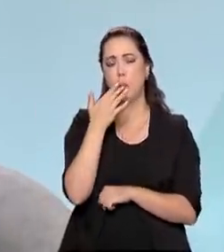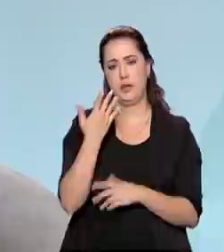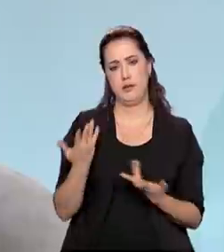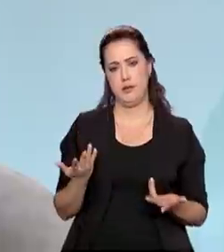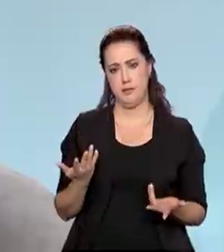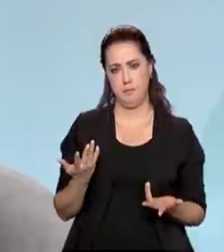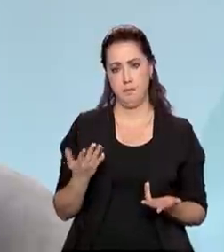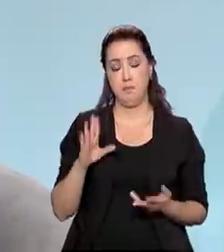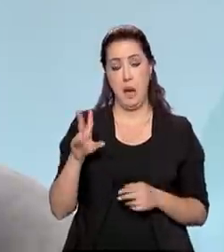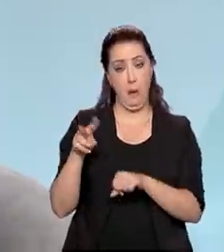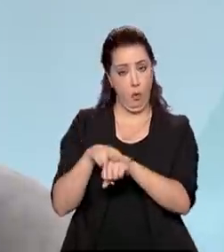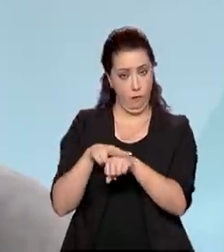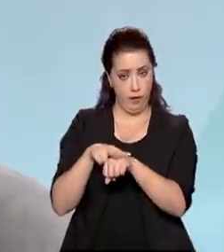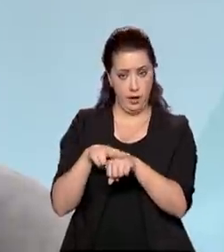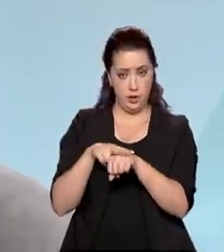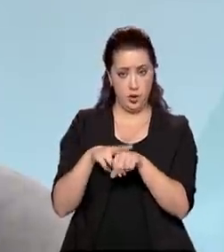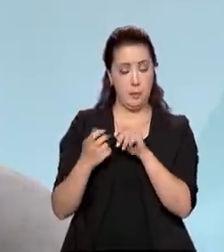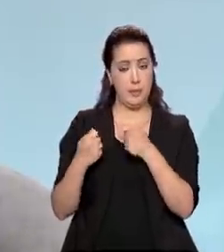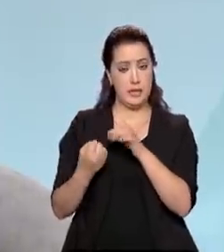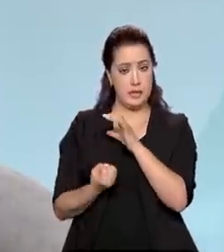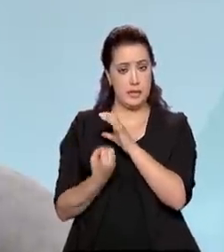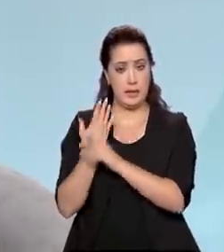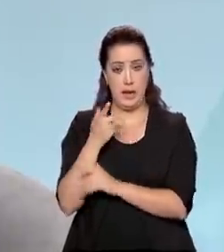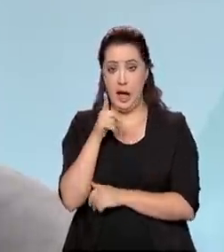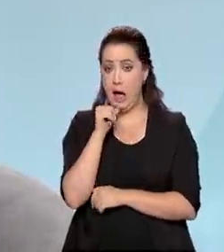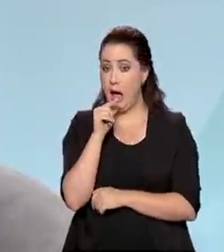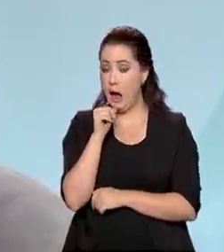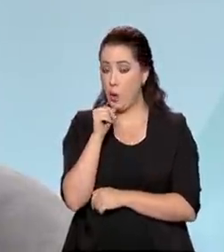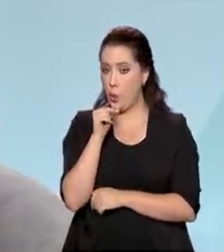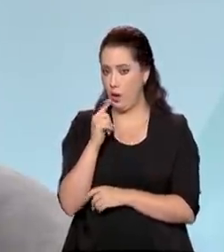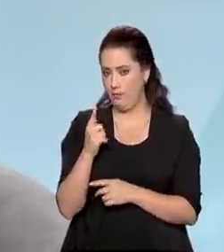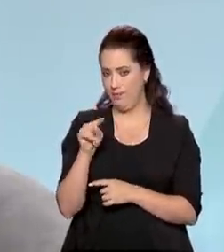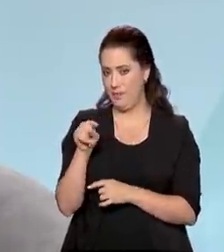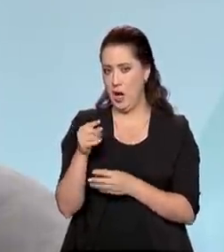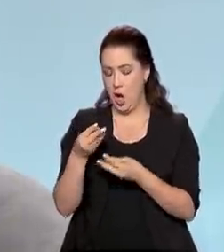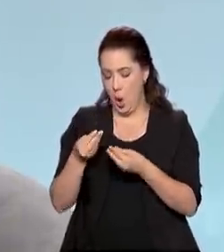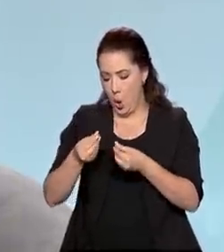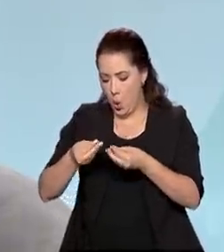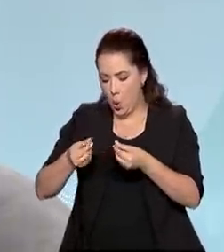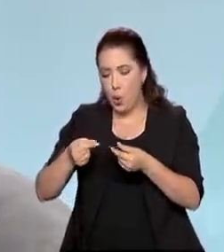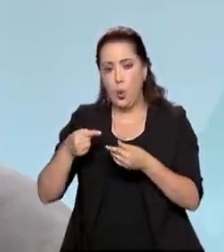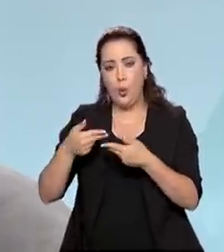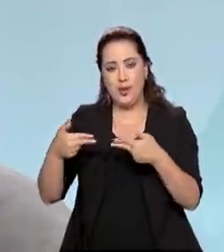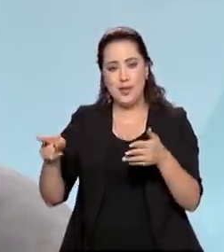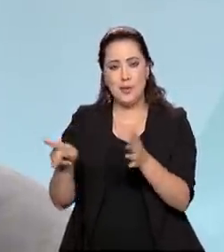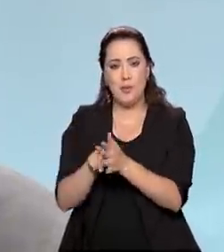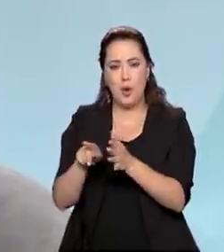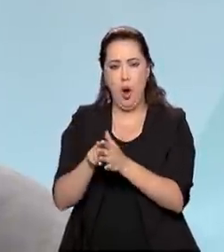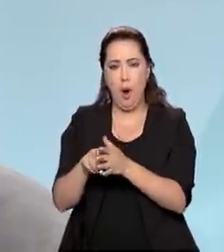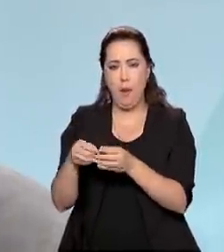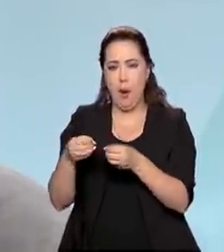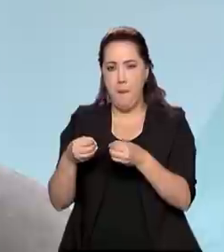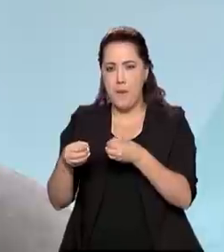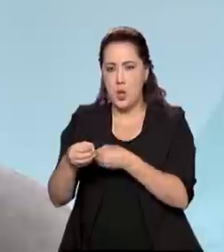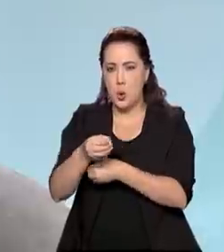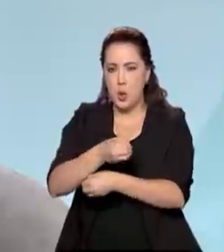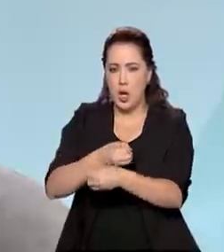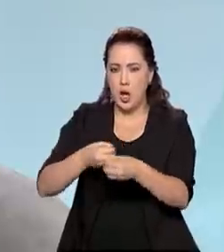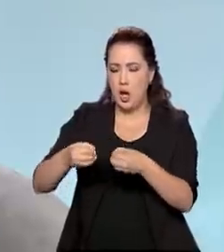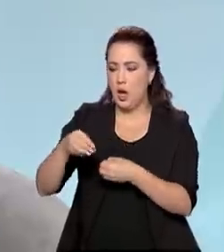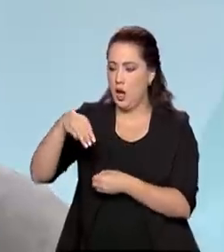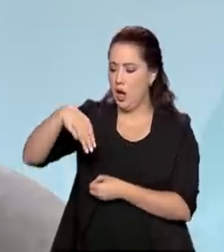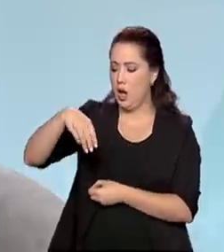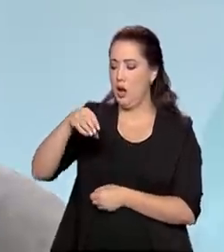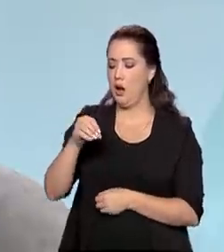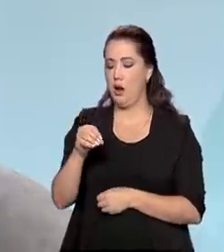verde, ele tem que ser produzido da água, ou seja, a eletrólise da água, a quebra da molécula da água, do hidrogênio e do oxigênio,